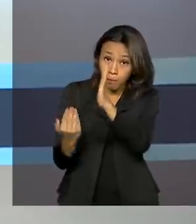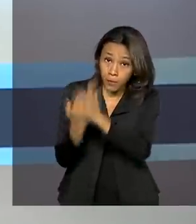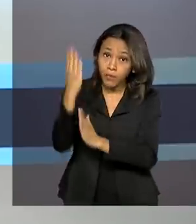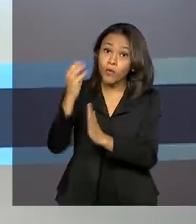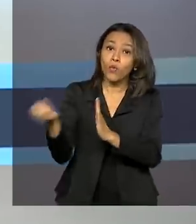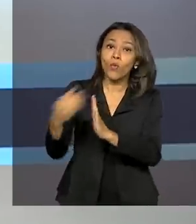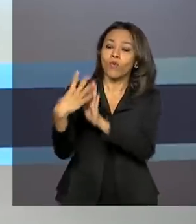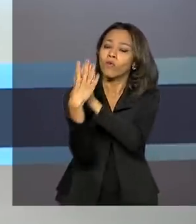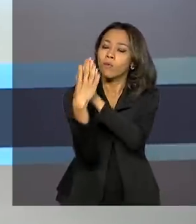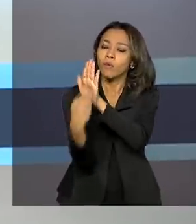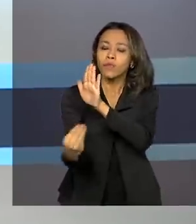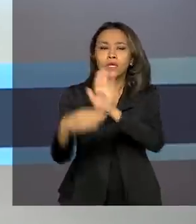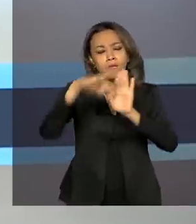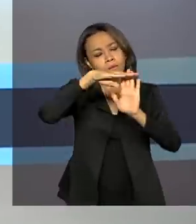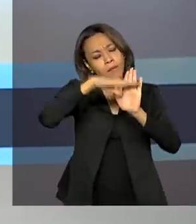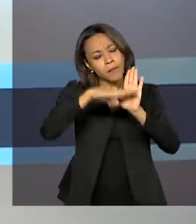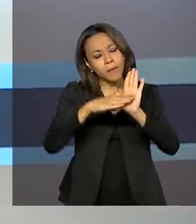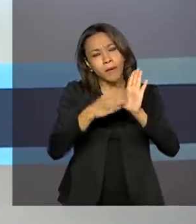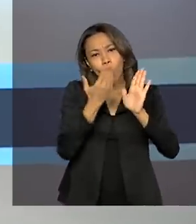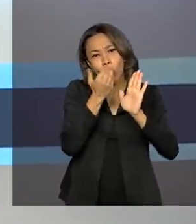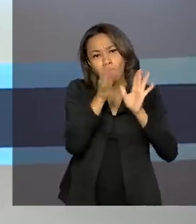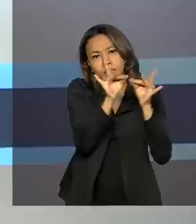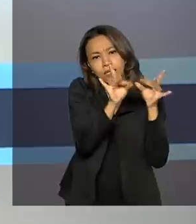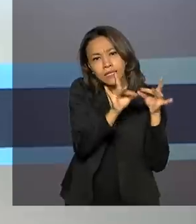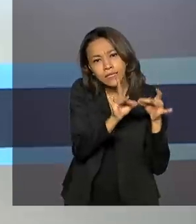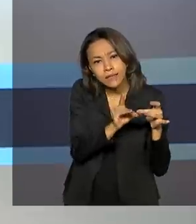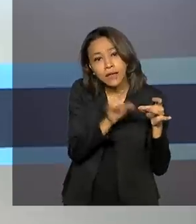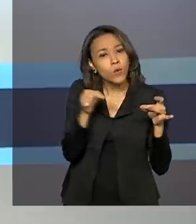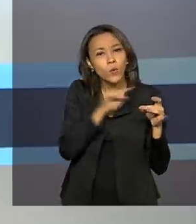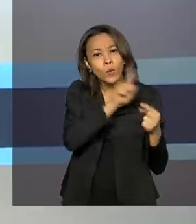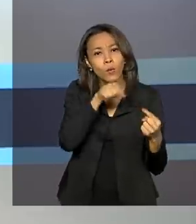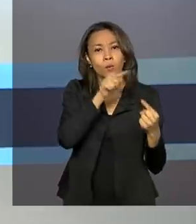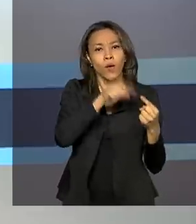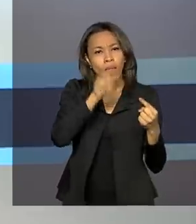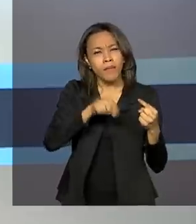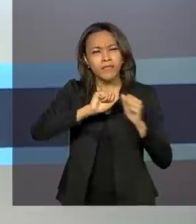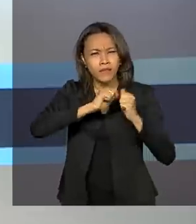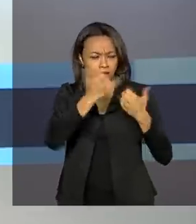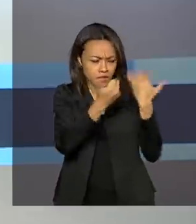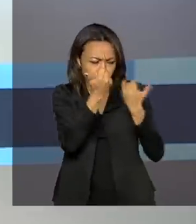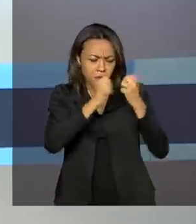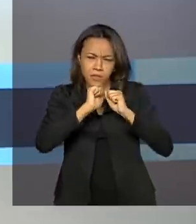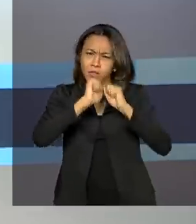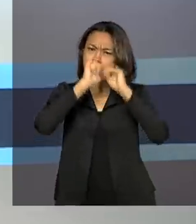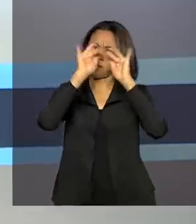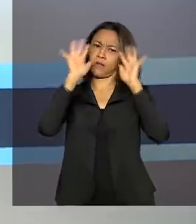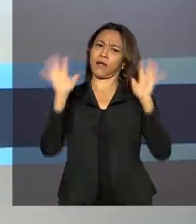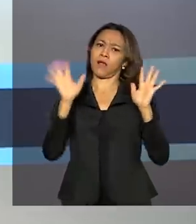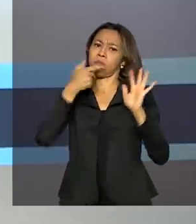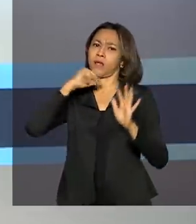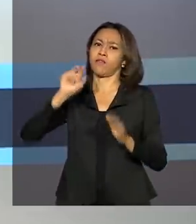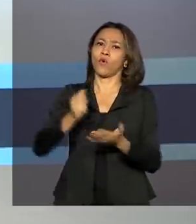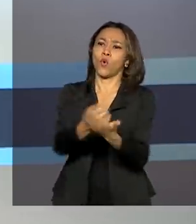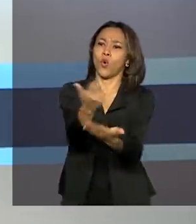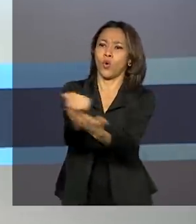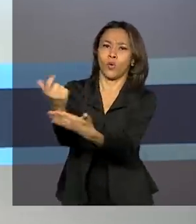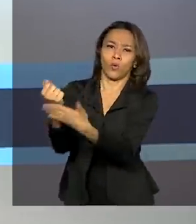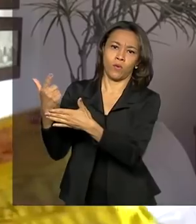de rotulagem nutricional dos alimentos. A medida é para tornar as informações mais claras para os consumidores.